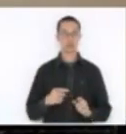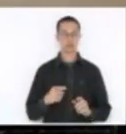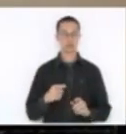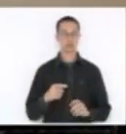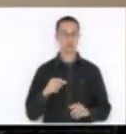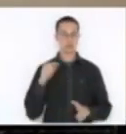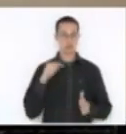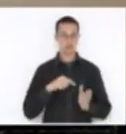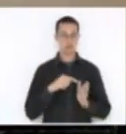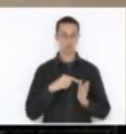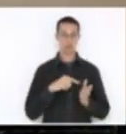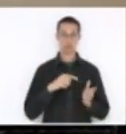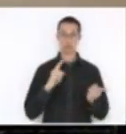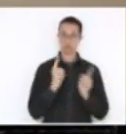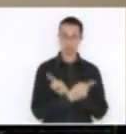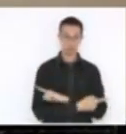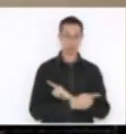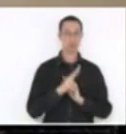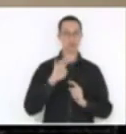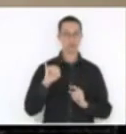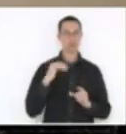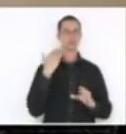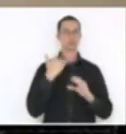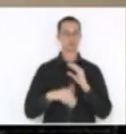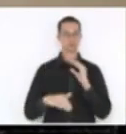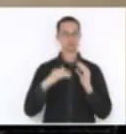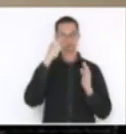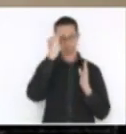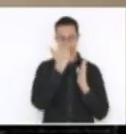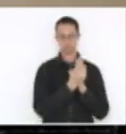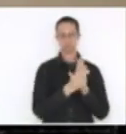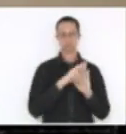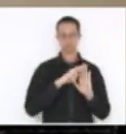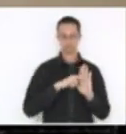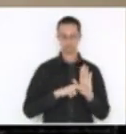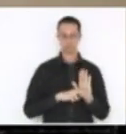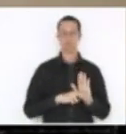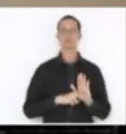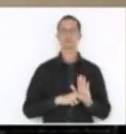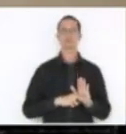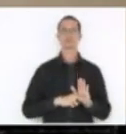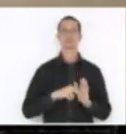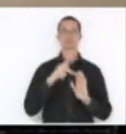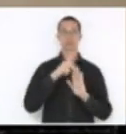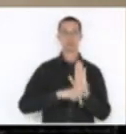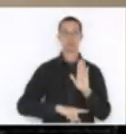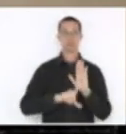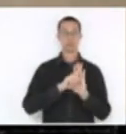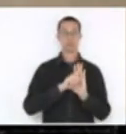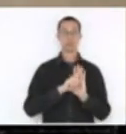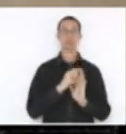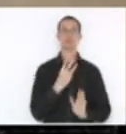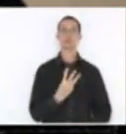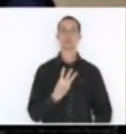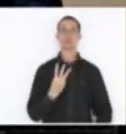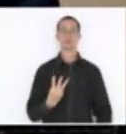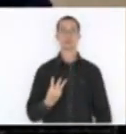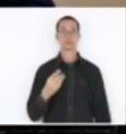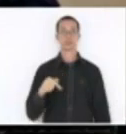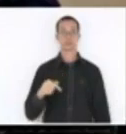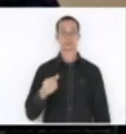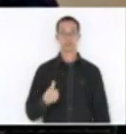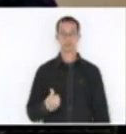terão sem encaminhamento conforme o regimento interno, o projeto de lei 336